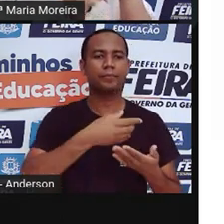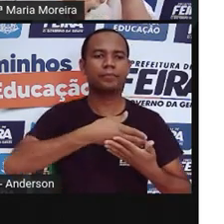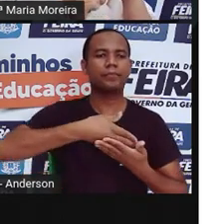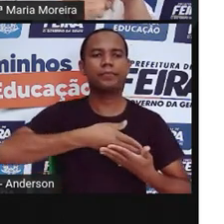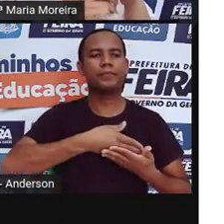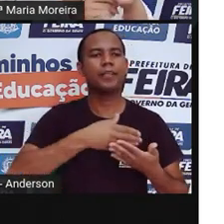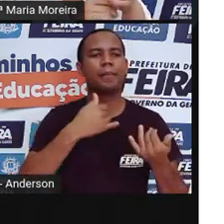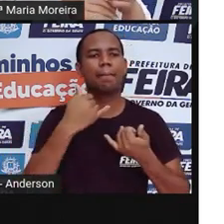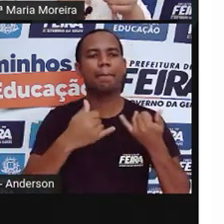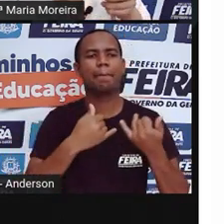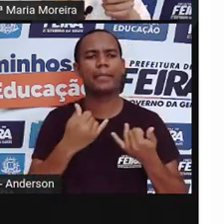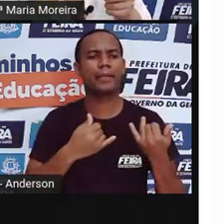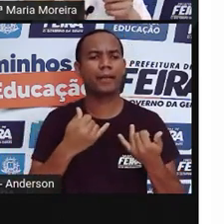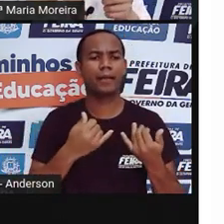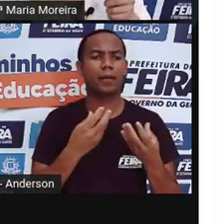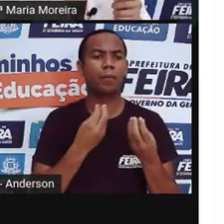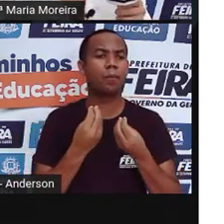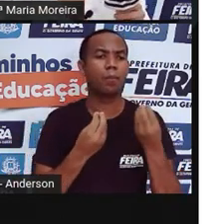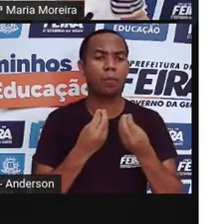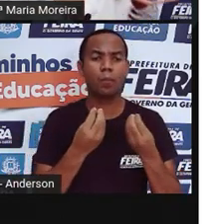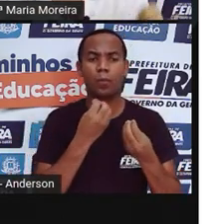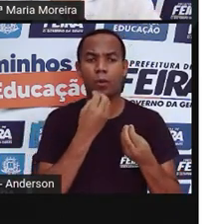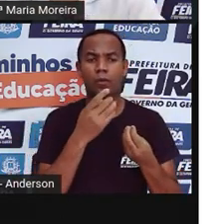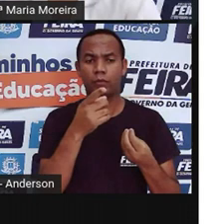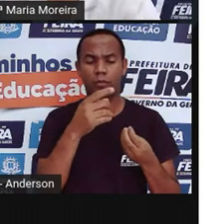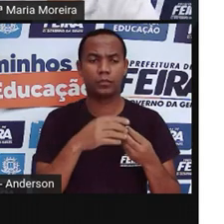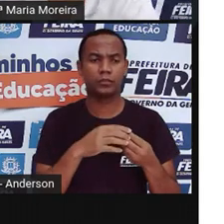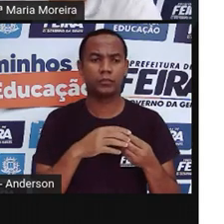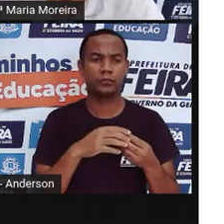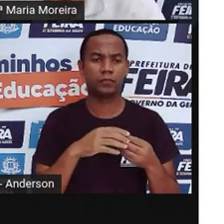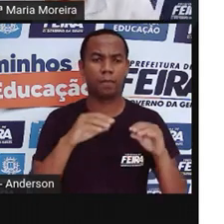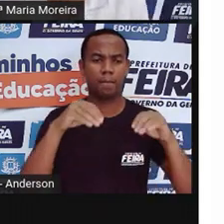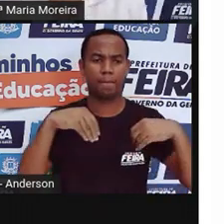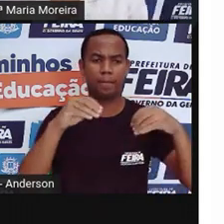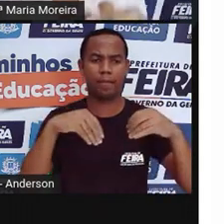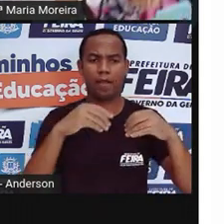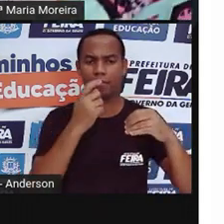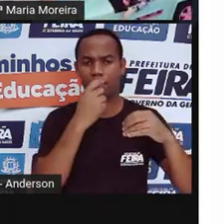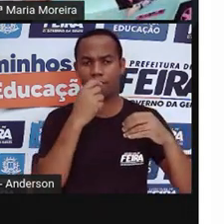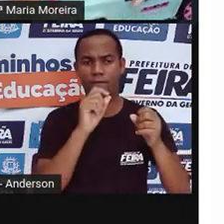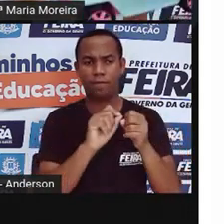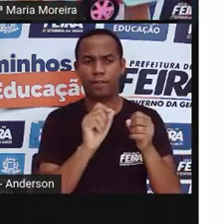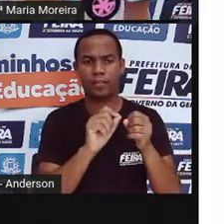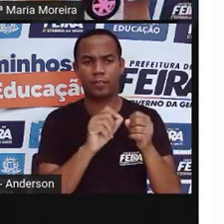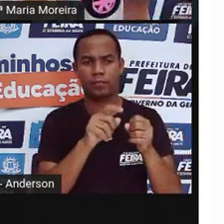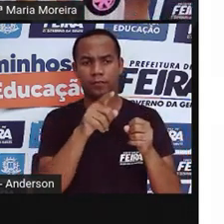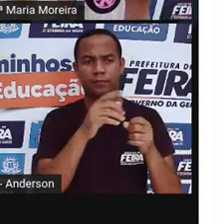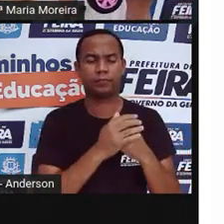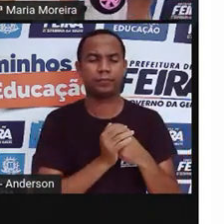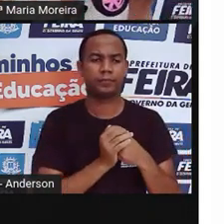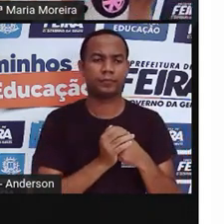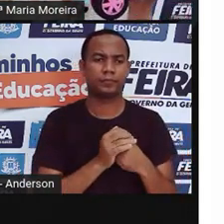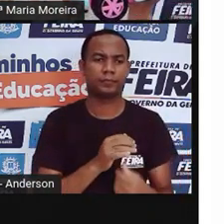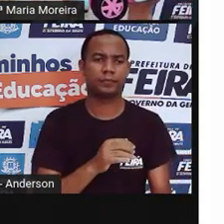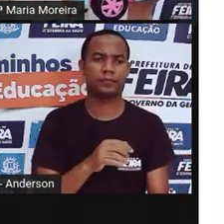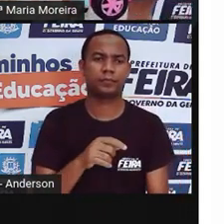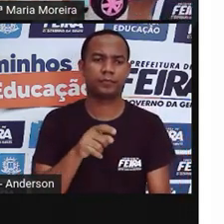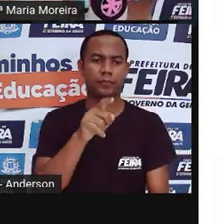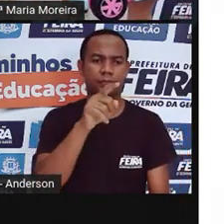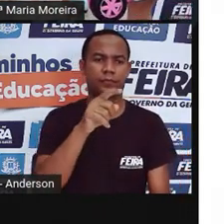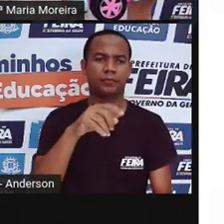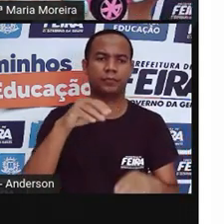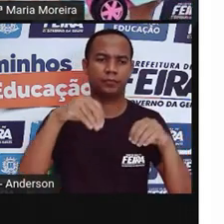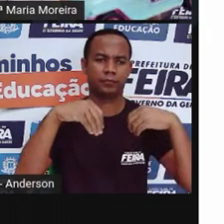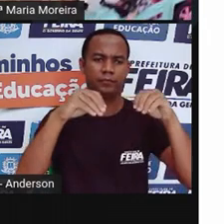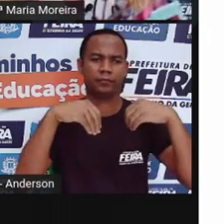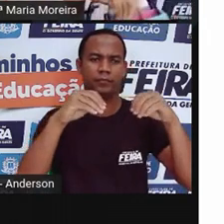quê? Bem mais resistente. Os braços também. E olha só, as bonecas, né, eles vieram o quê? Em um